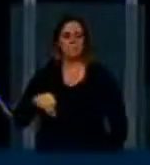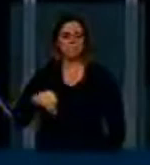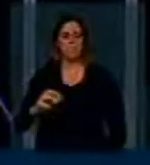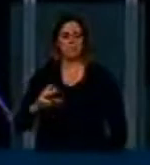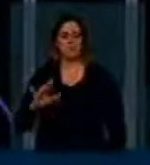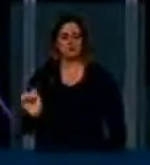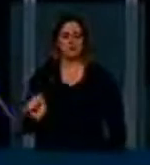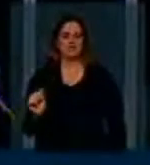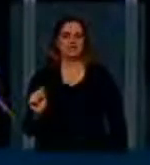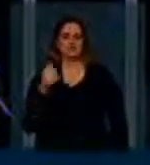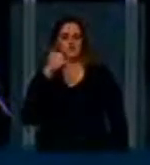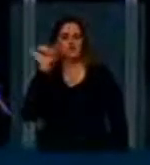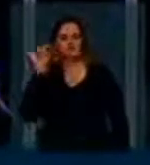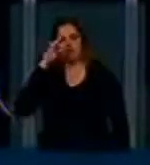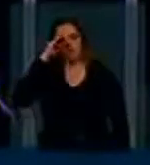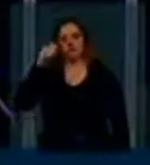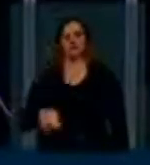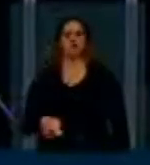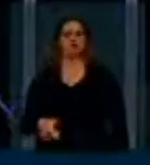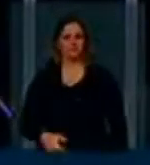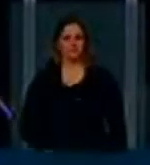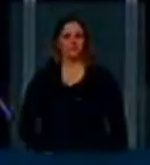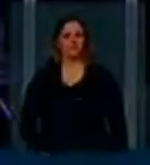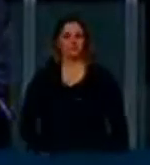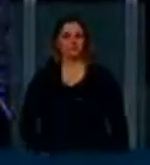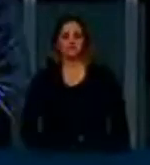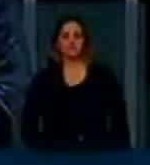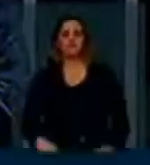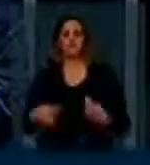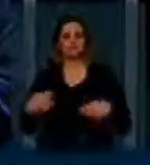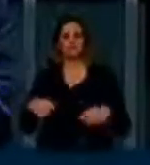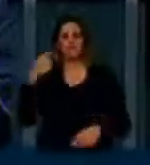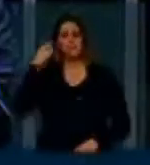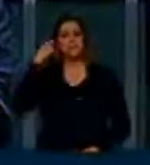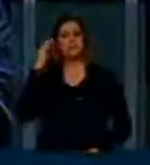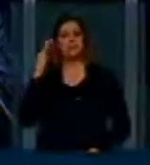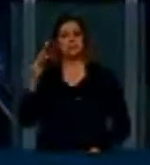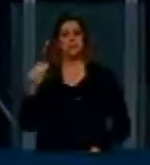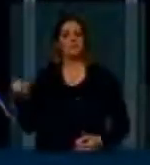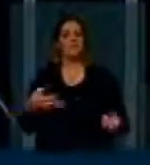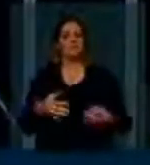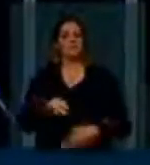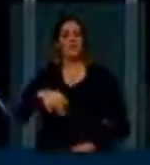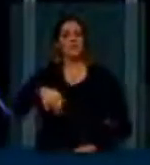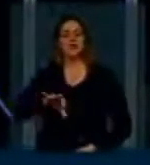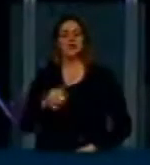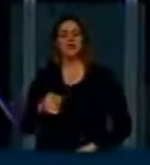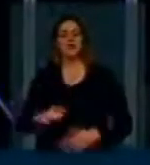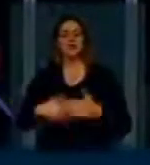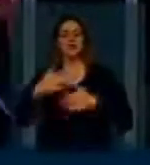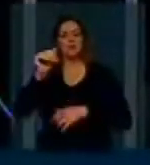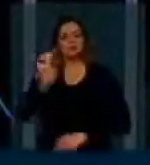ditadura. É preciso pensar no futuro, na inovação e do desenvolvimento do nosso país.